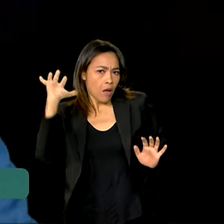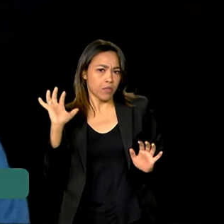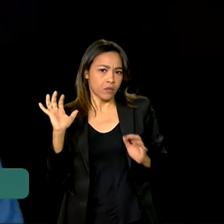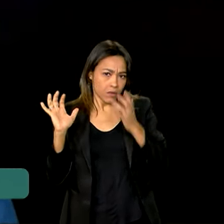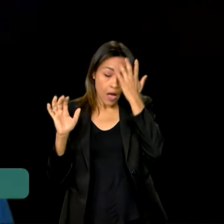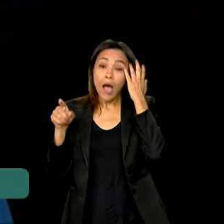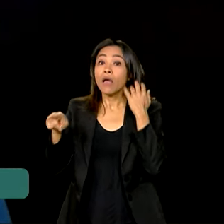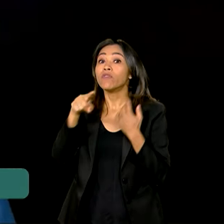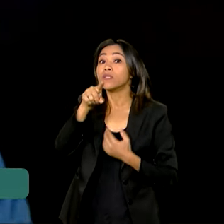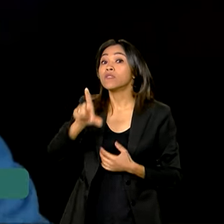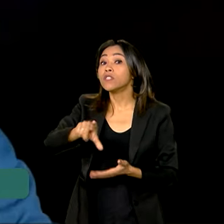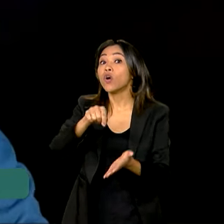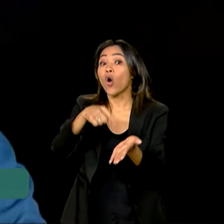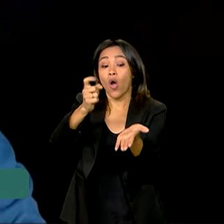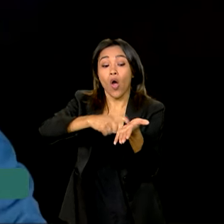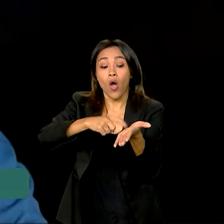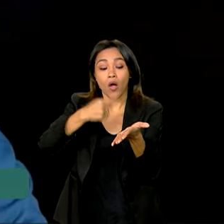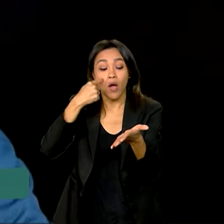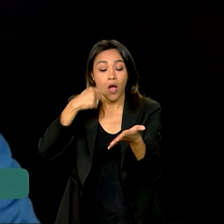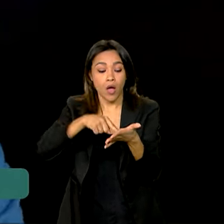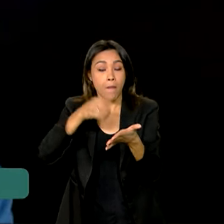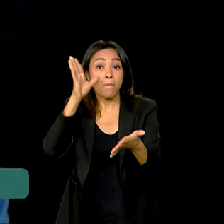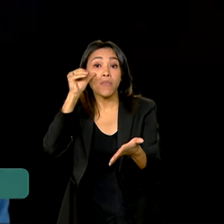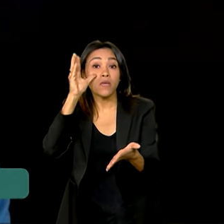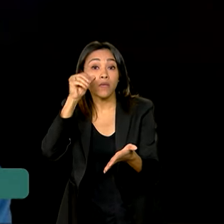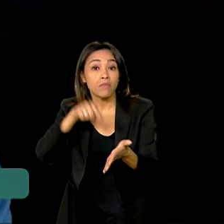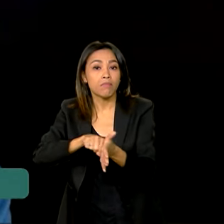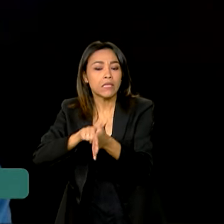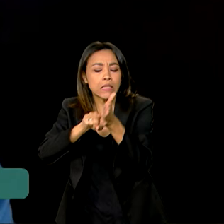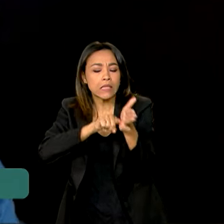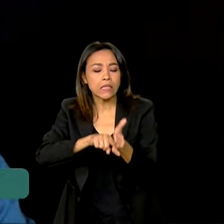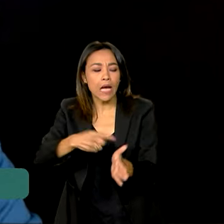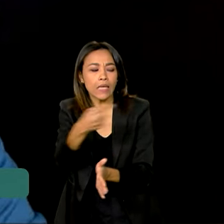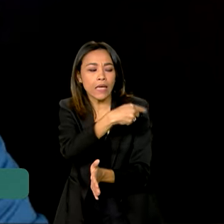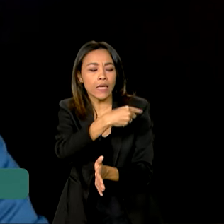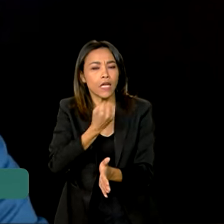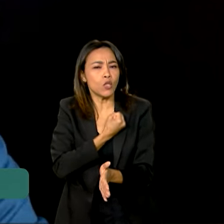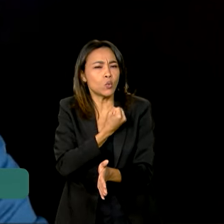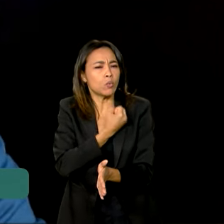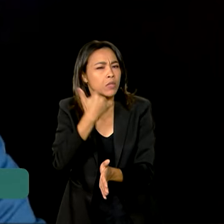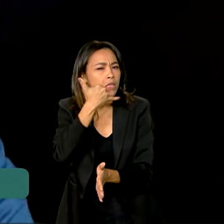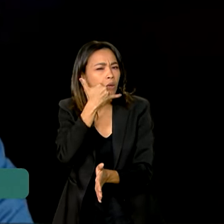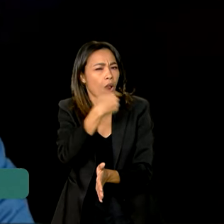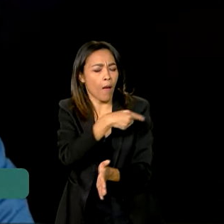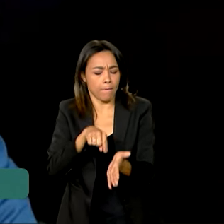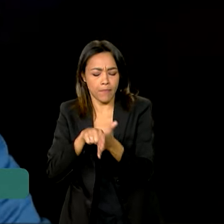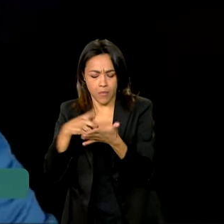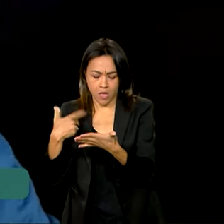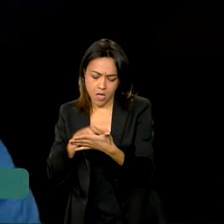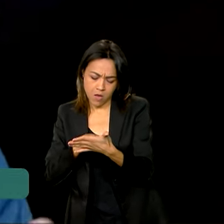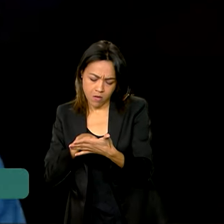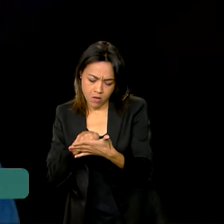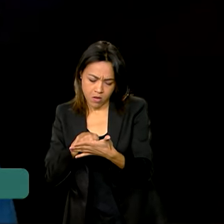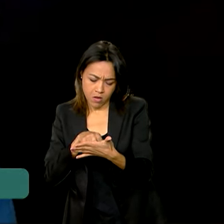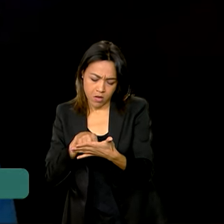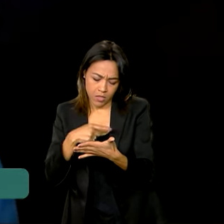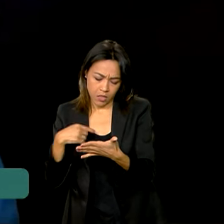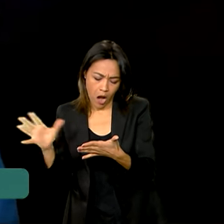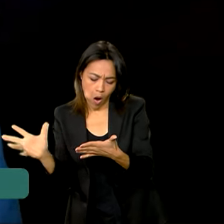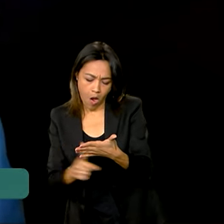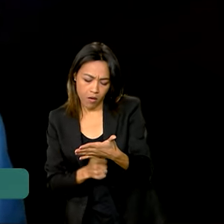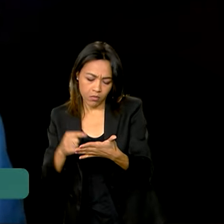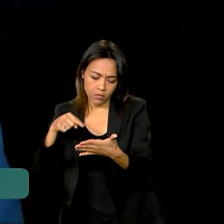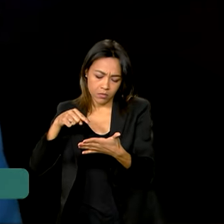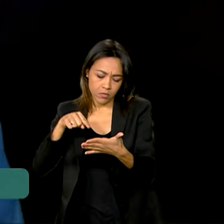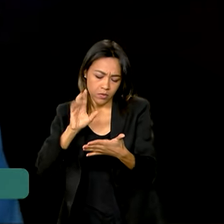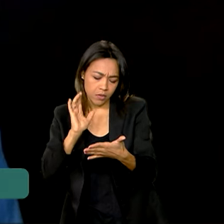opção de você fazer uma consulta online daquele e daquele número de aparelho, para você conferir se tem um alerta de furto ou